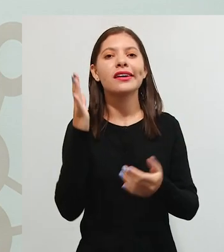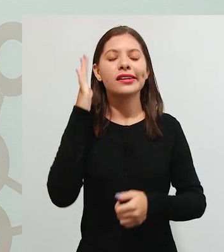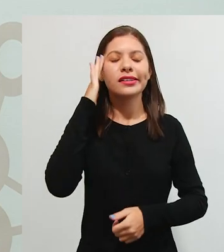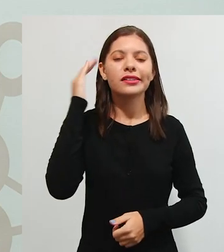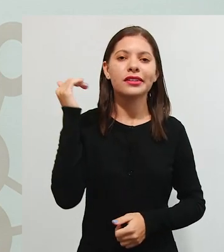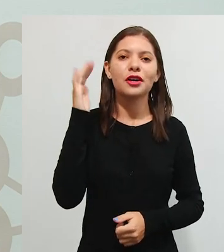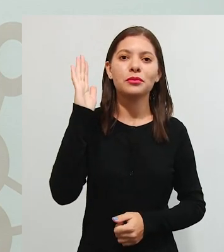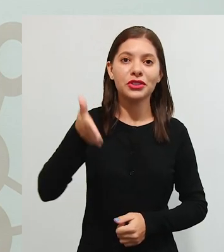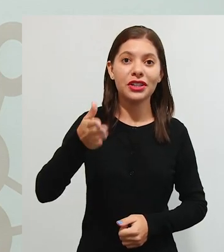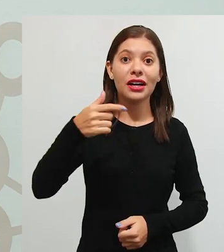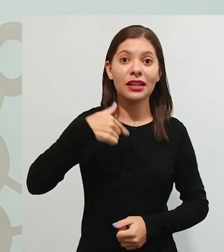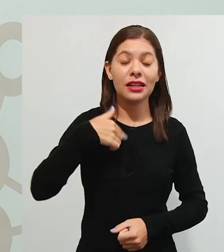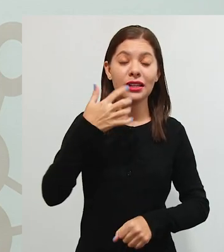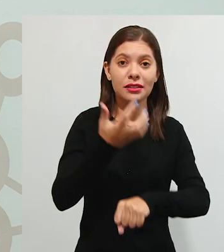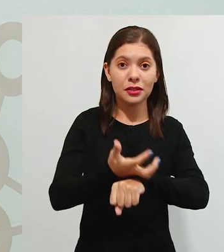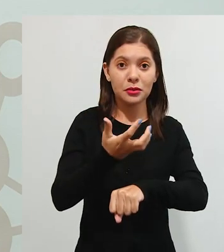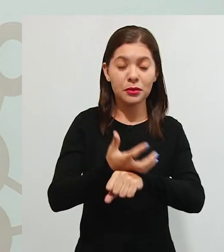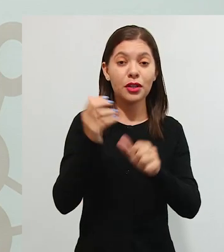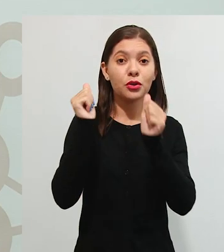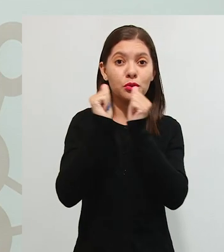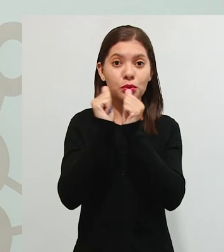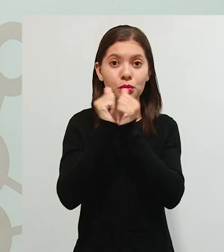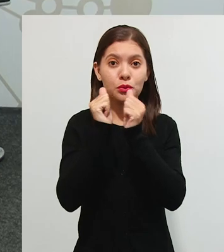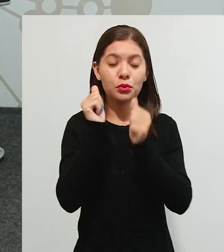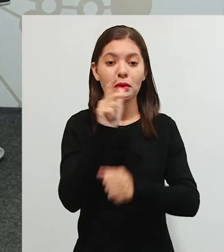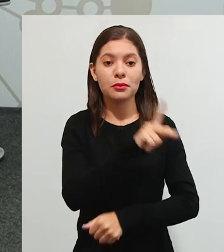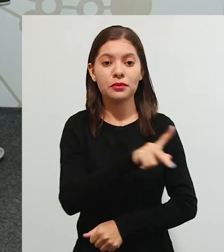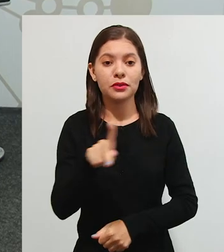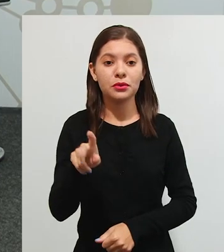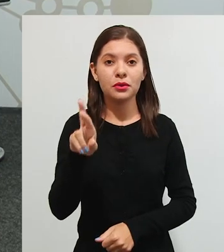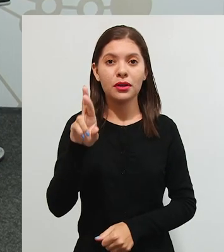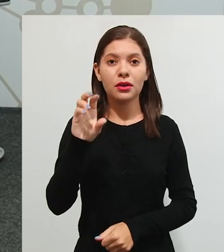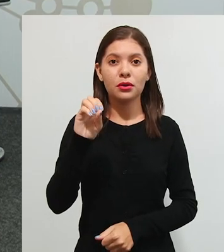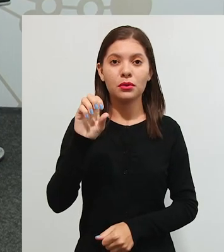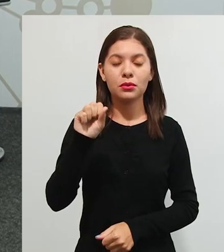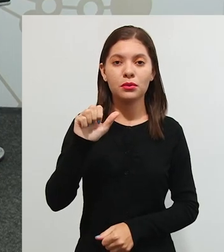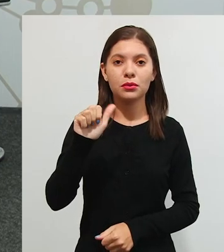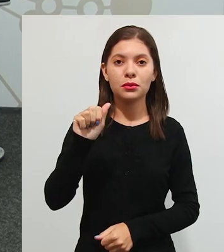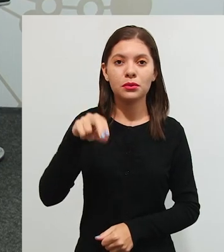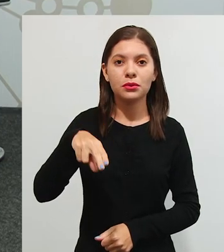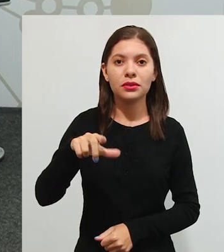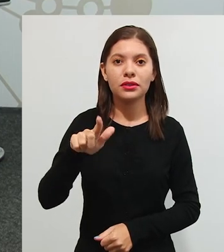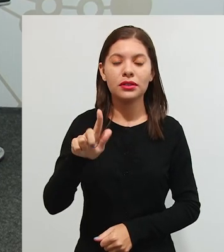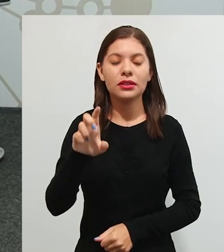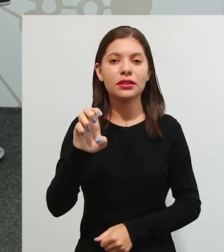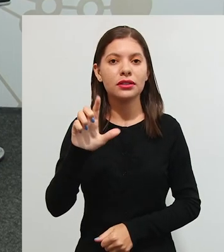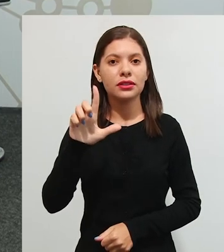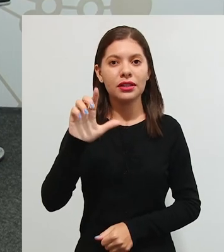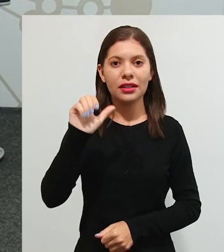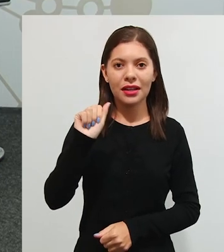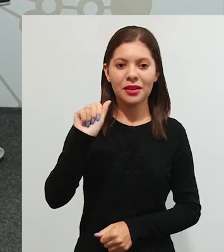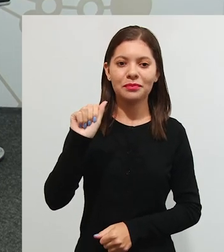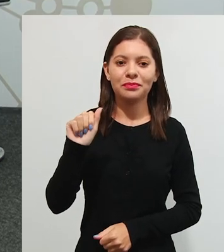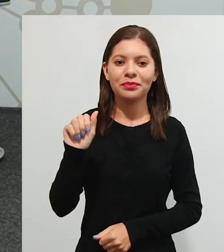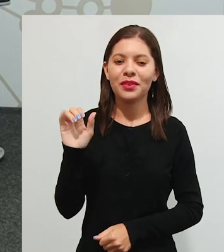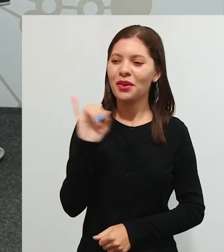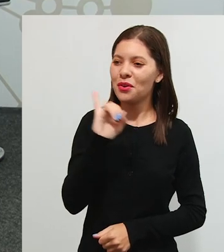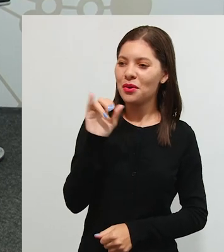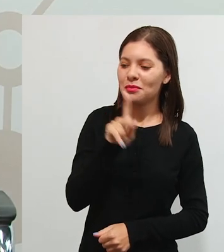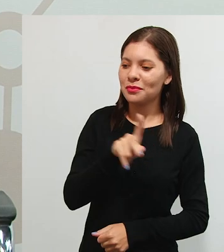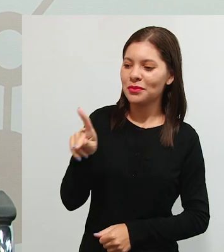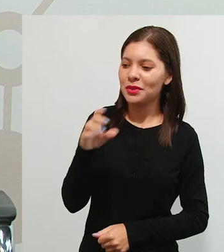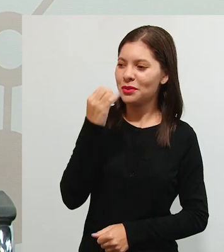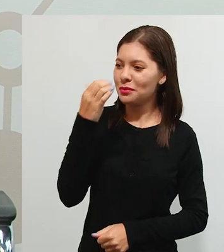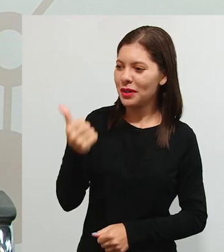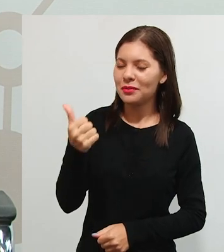disciplina nós estamos em parceria com a professora Rosângela. Tudo bem, professora? Olá, tudo bem? Olá